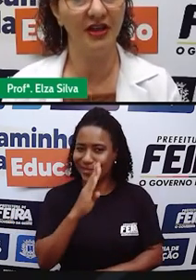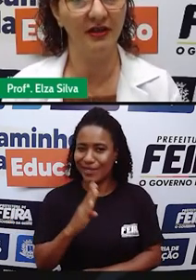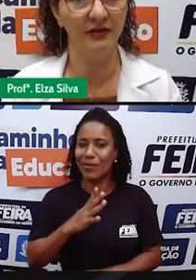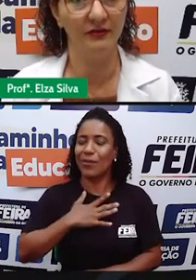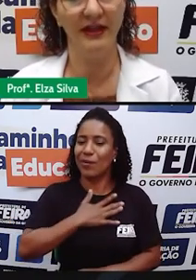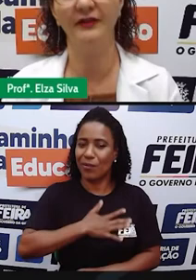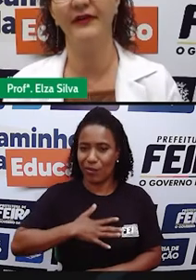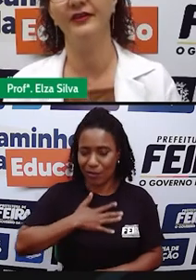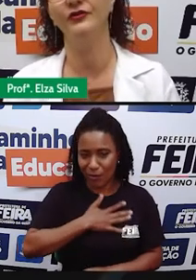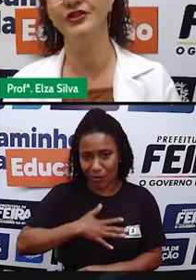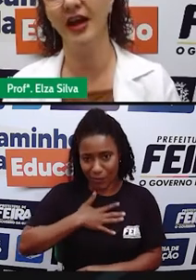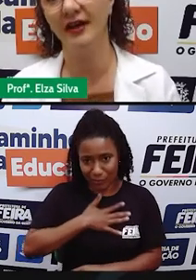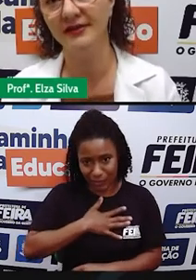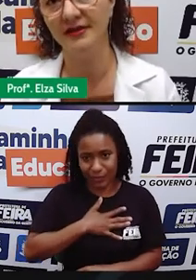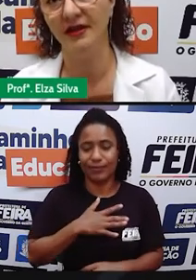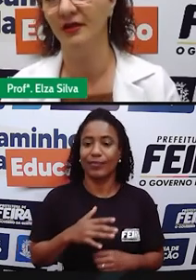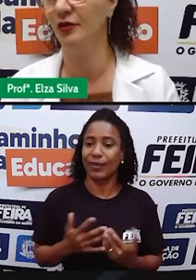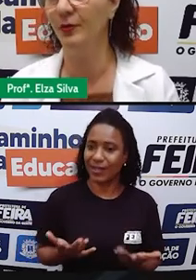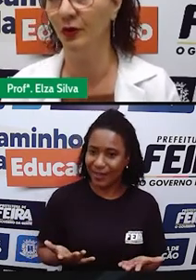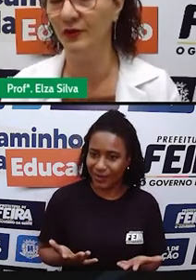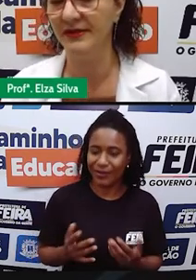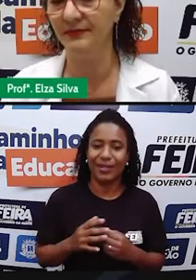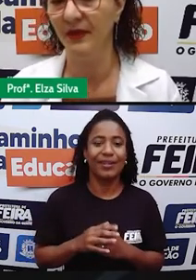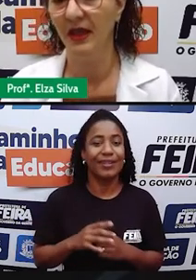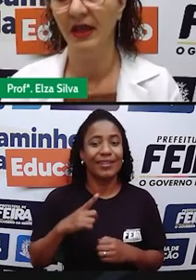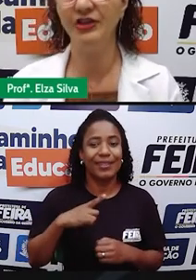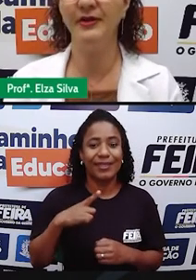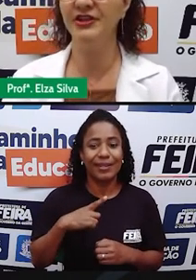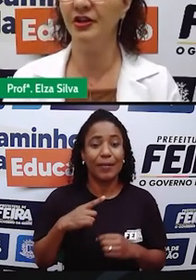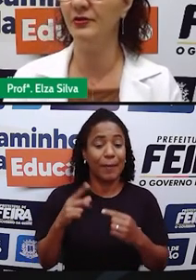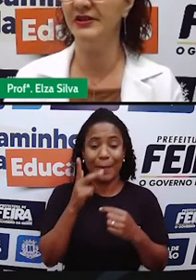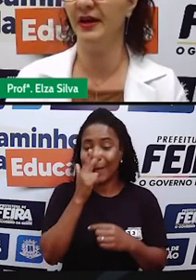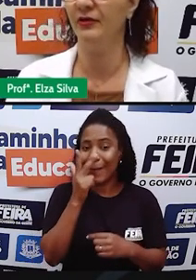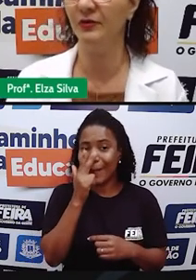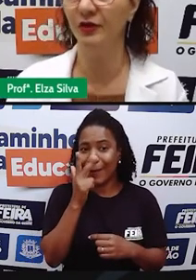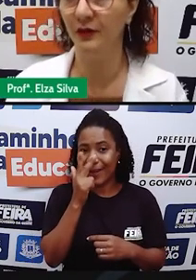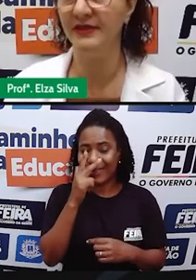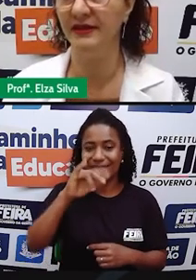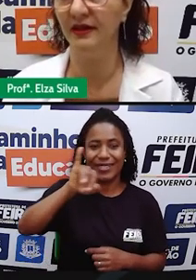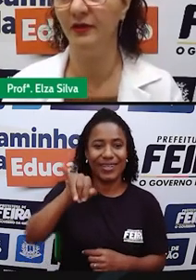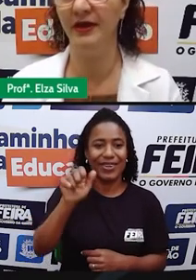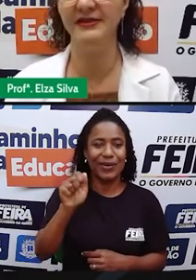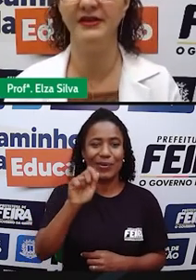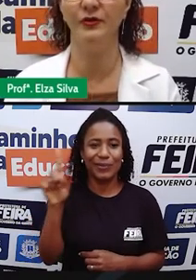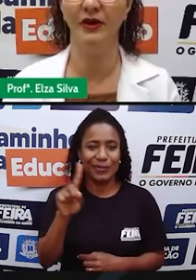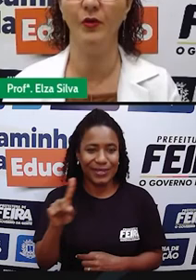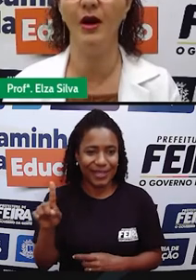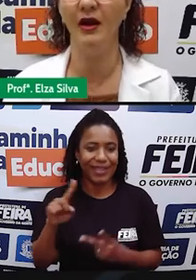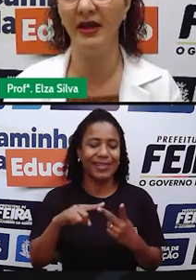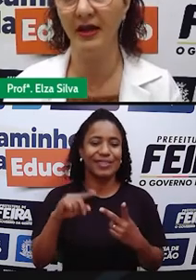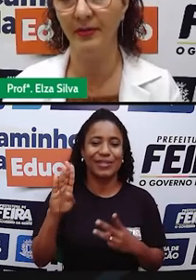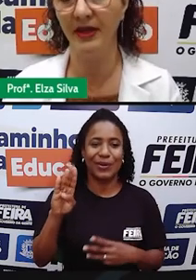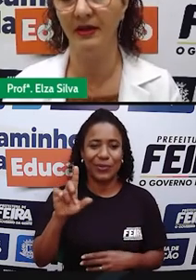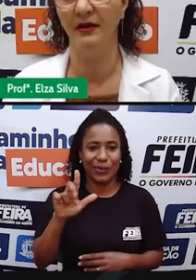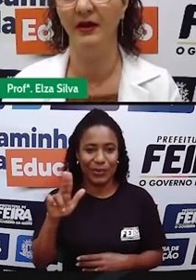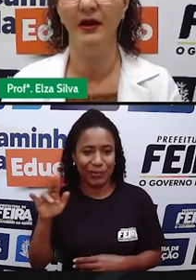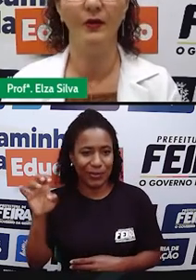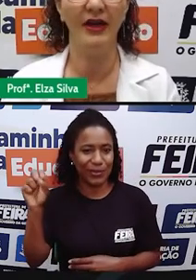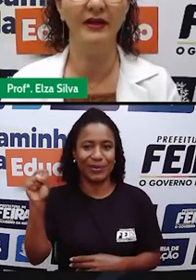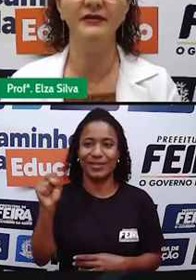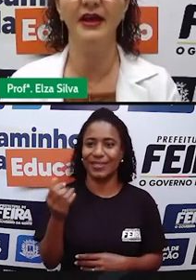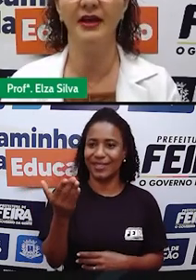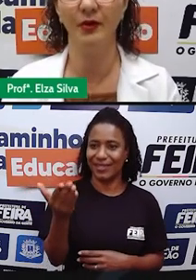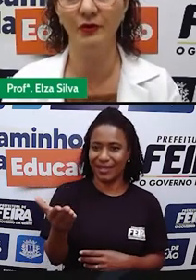é um gênero derivado do jazz, do blues e de um estilo musical não muito conhecido aqui no Brasil, que é o R&B,